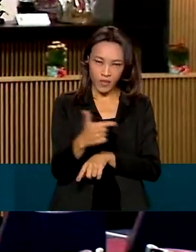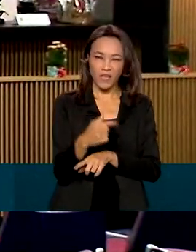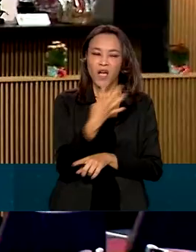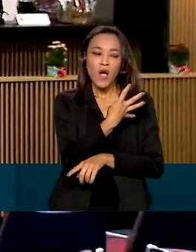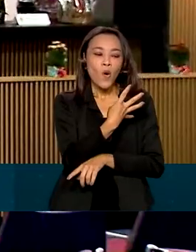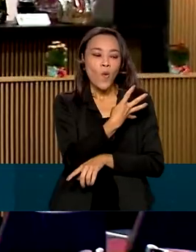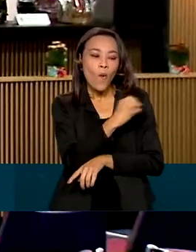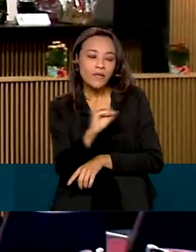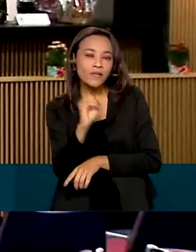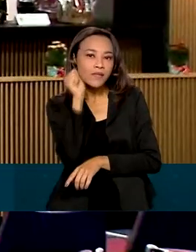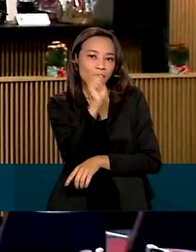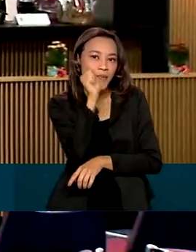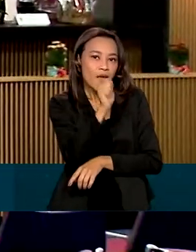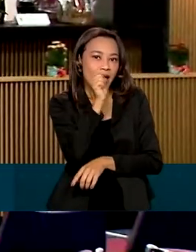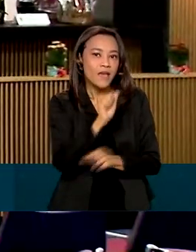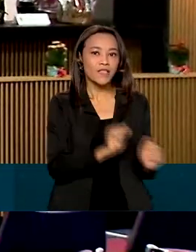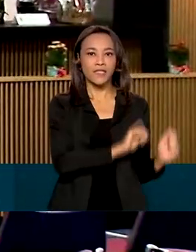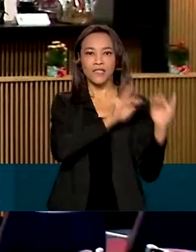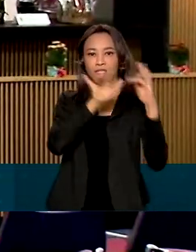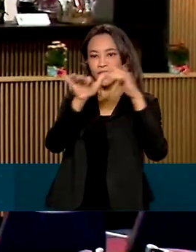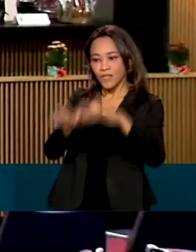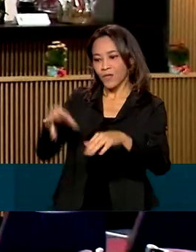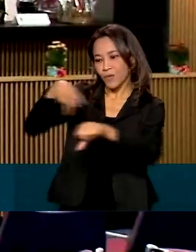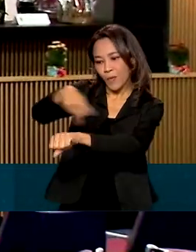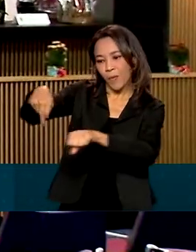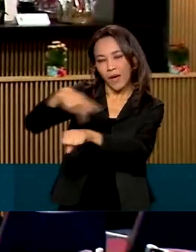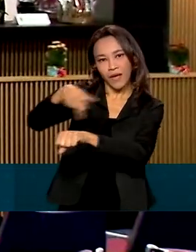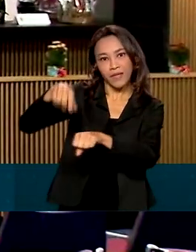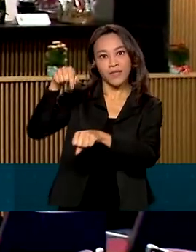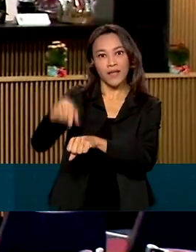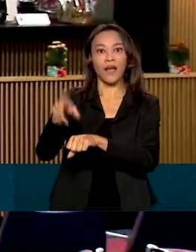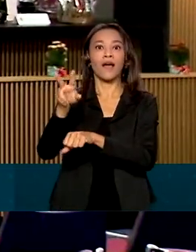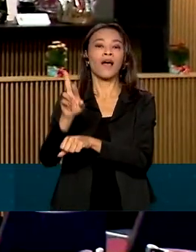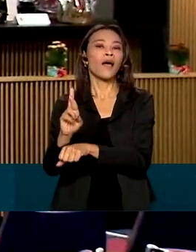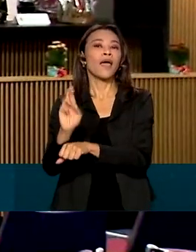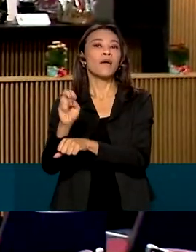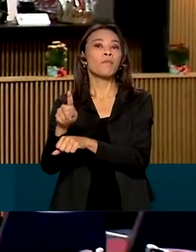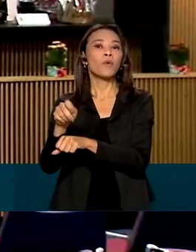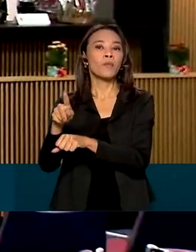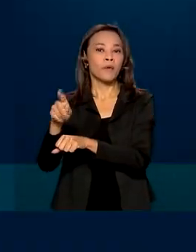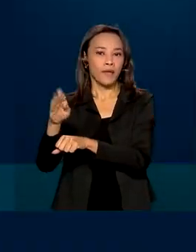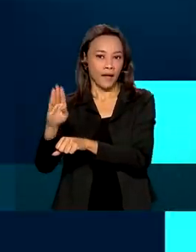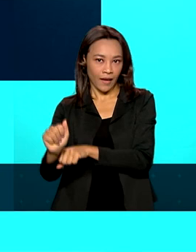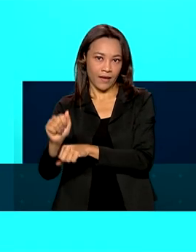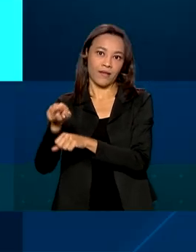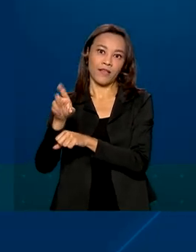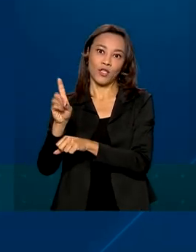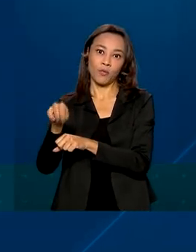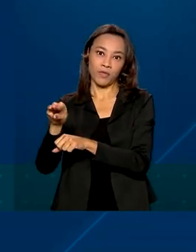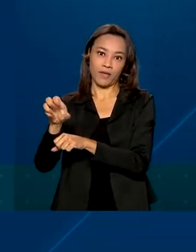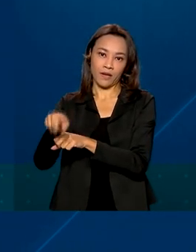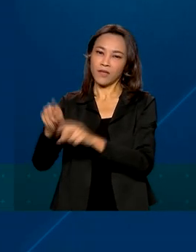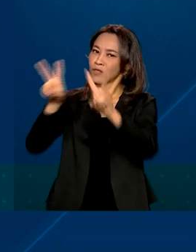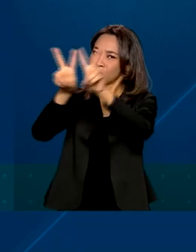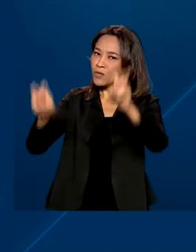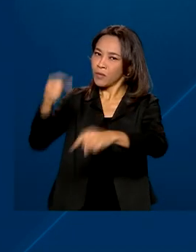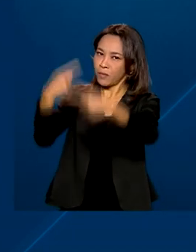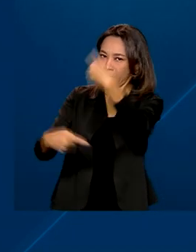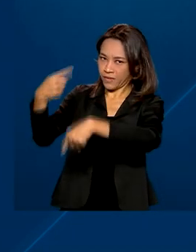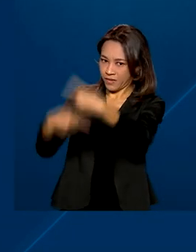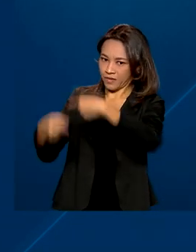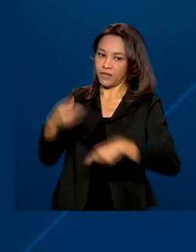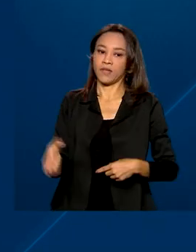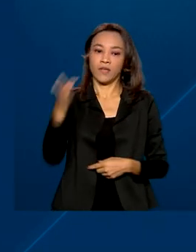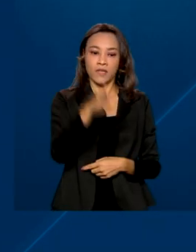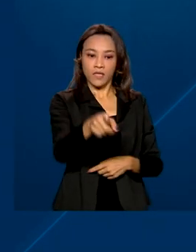se reuniram na República Dominicana para debater sobre suas demandas políticas. Dados do IBGE mostram que em